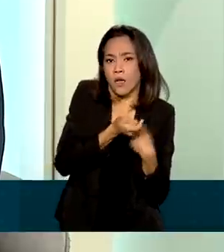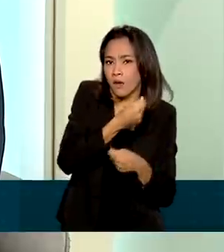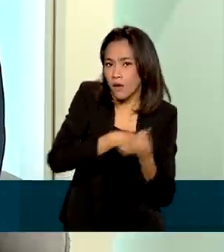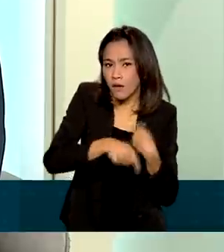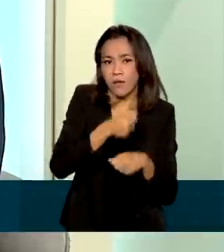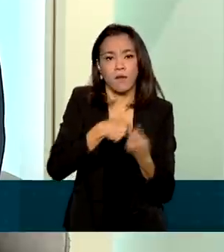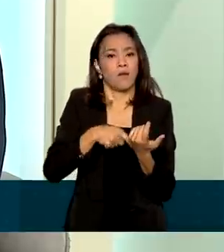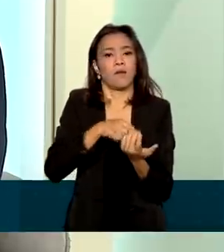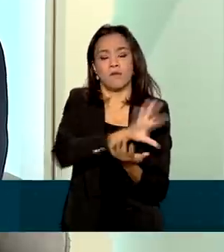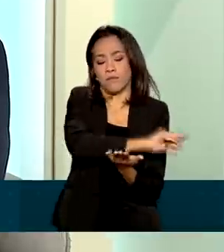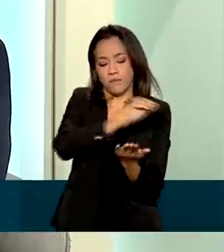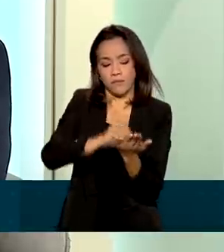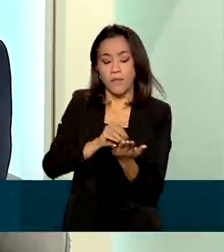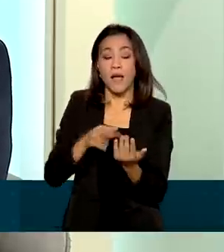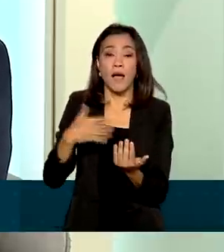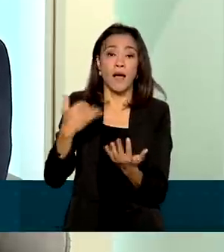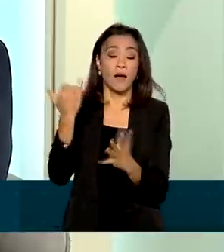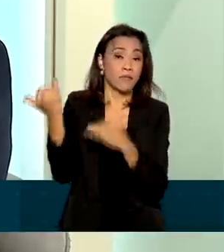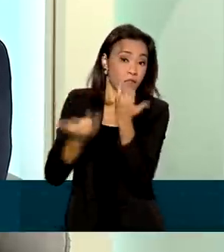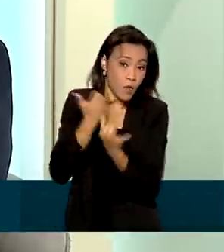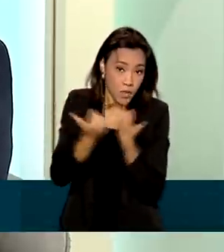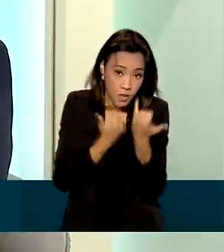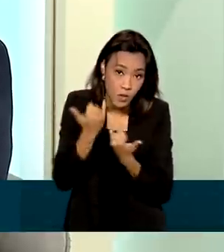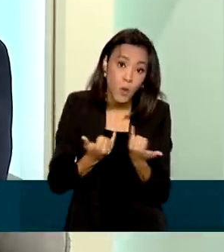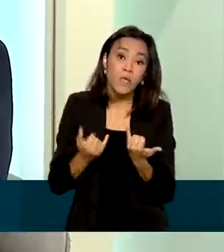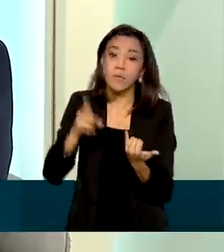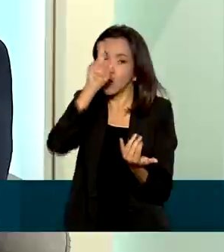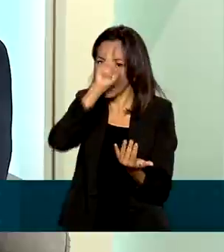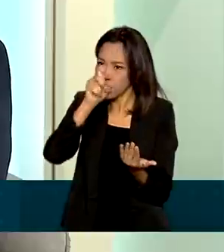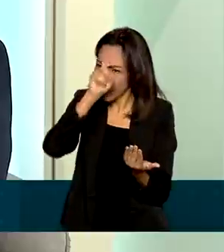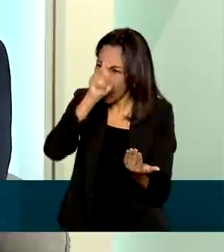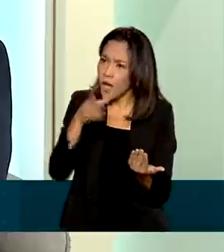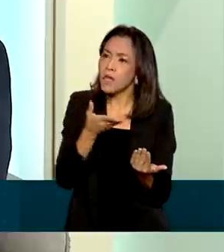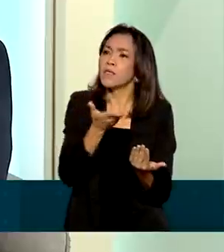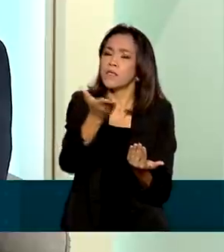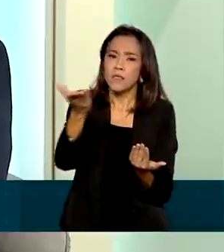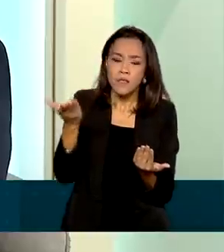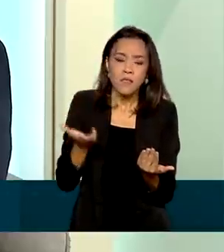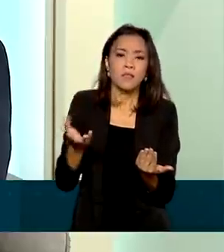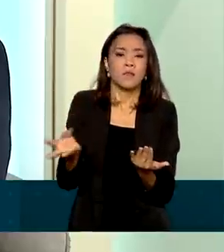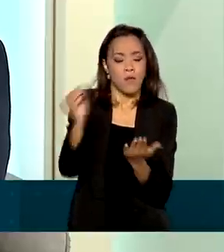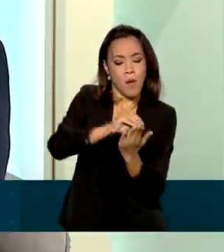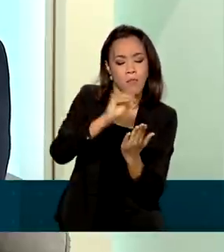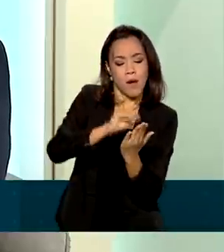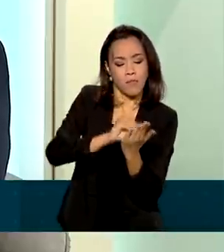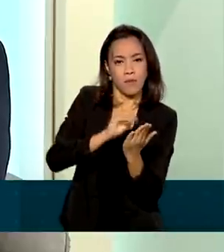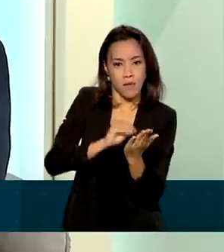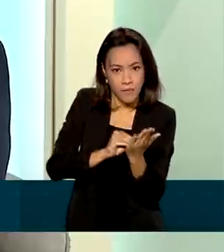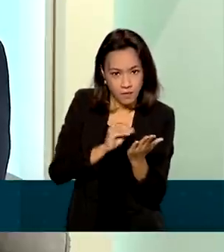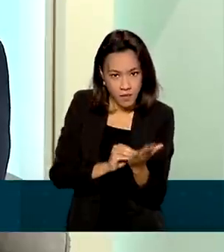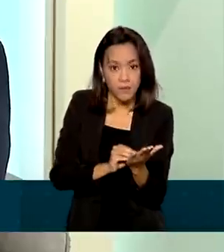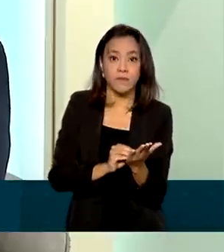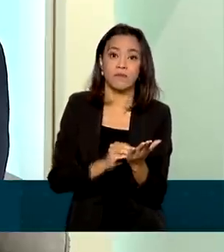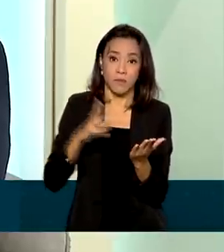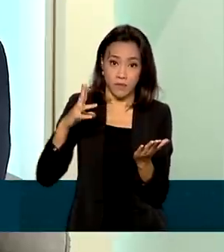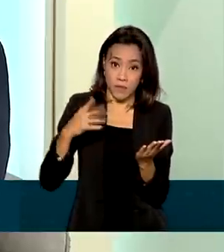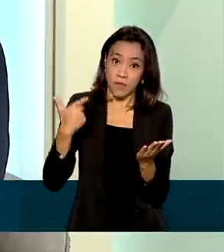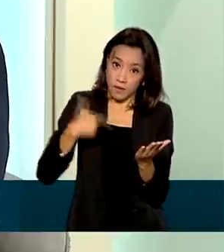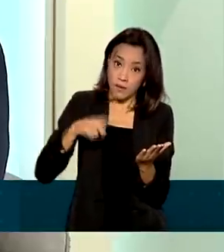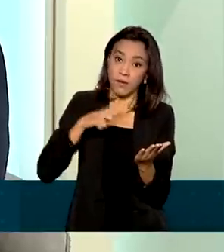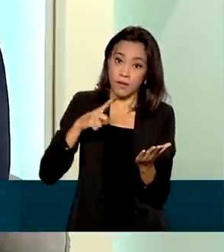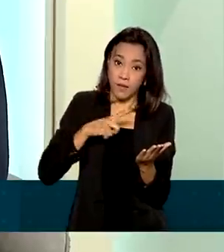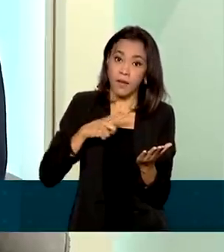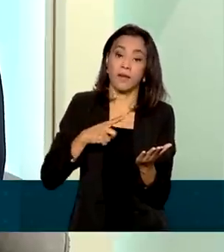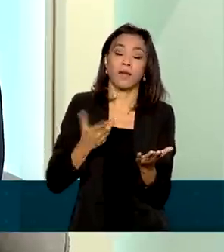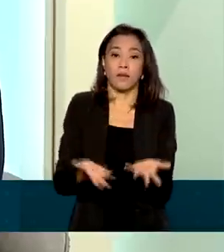informações prestadas pelos hospitais, clínicas e contribuintes individuais que prestam